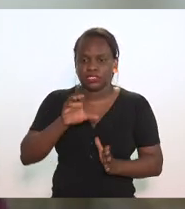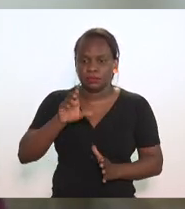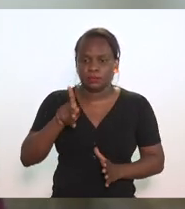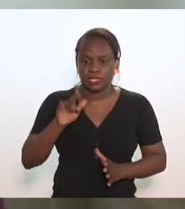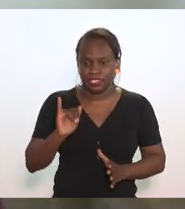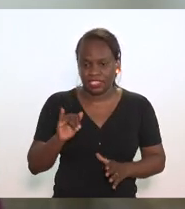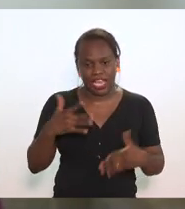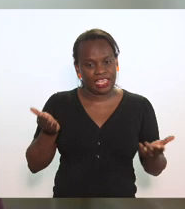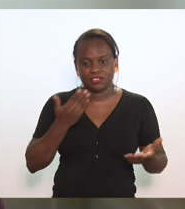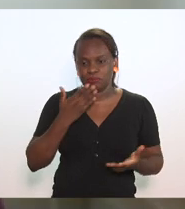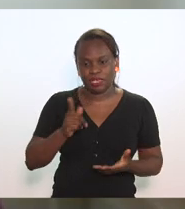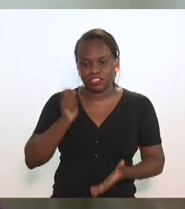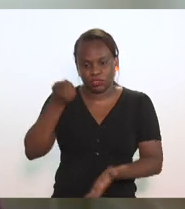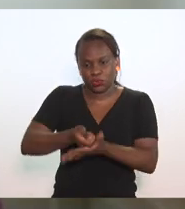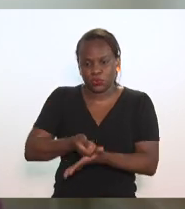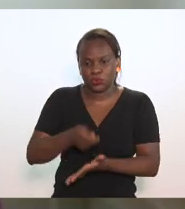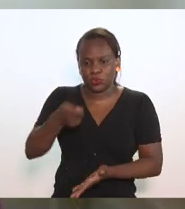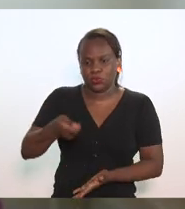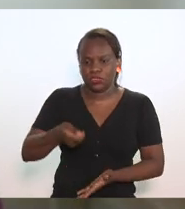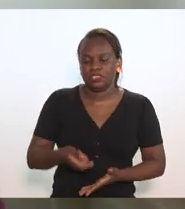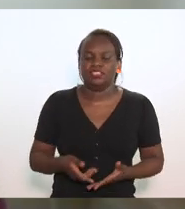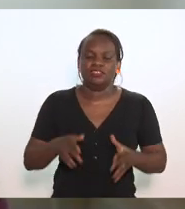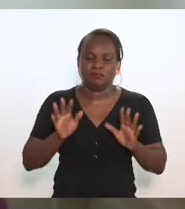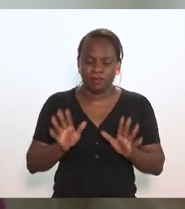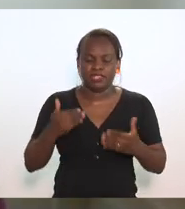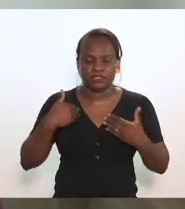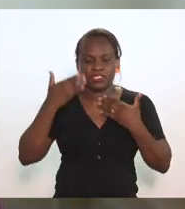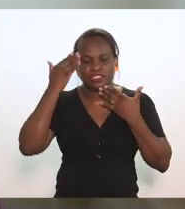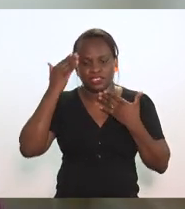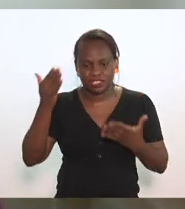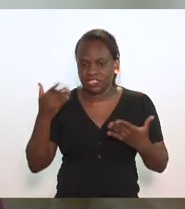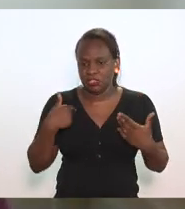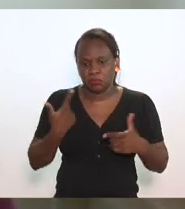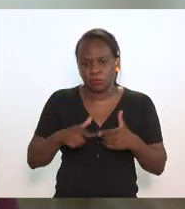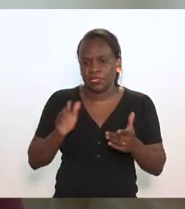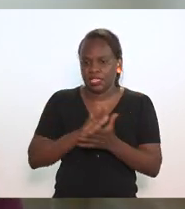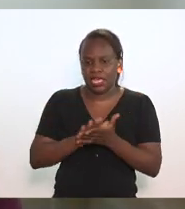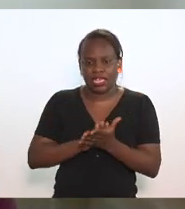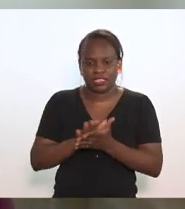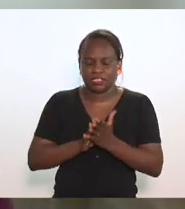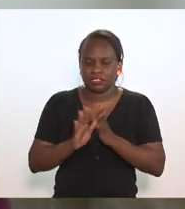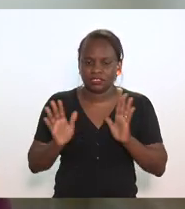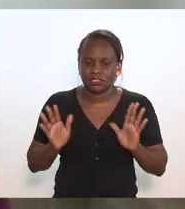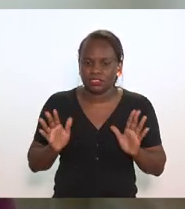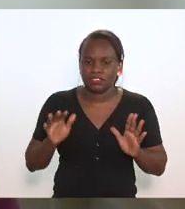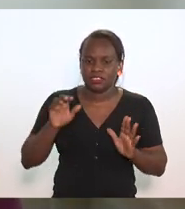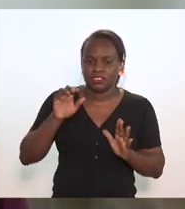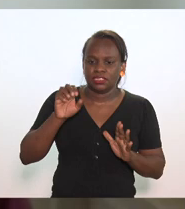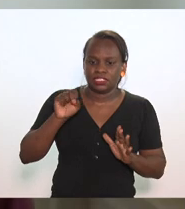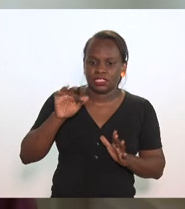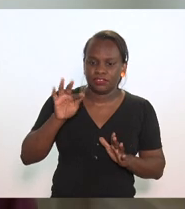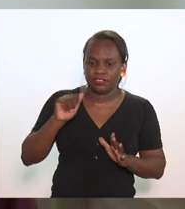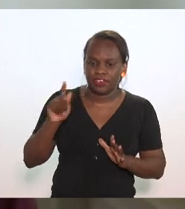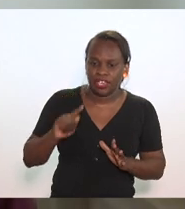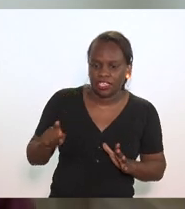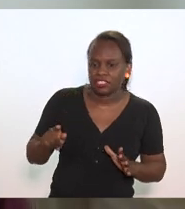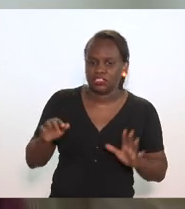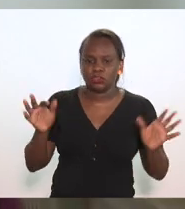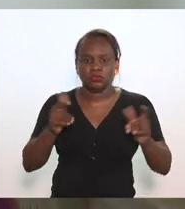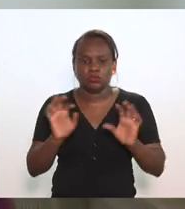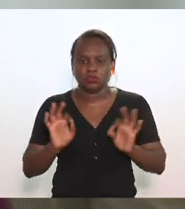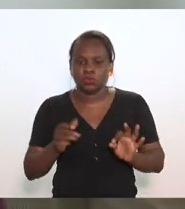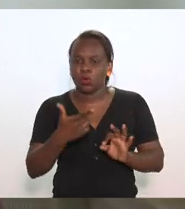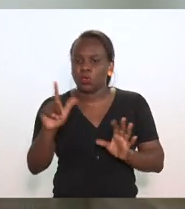solicita requisita mas eu agradeço que eu não tenho nenhum problema de relacionamento nem com a fazenda nem com nenhuma